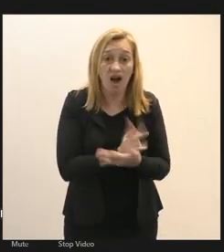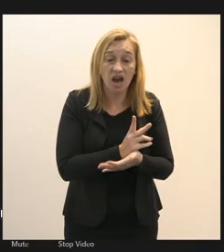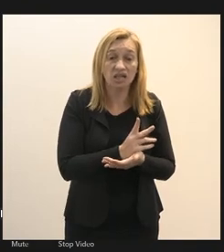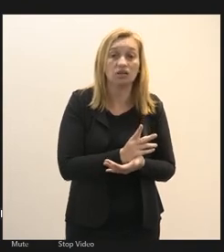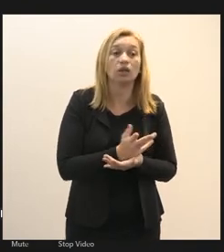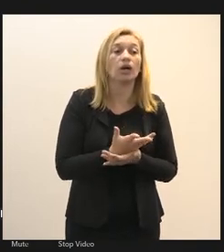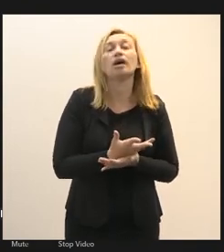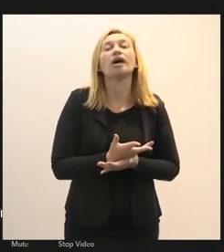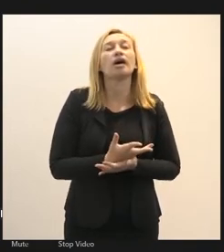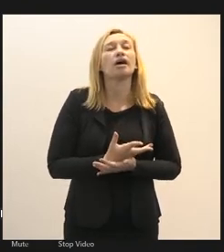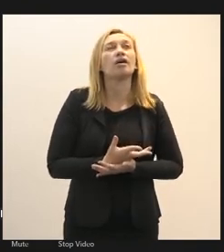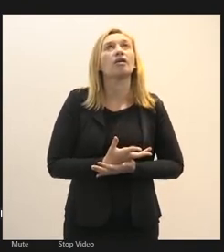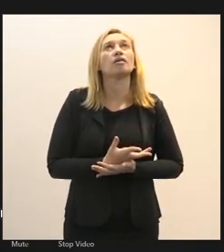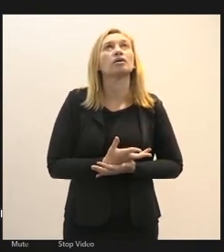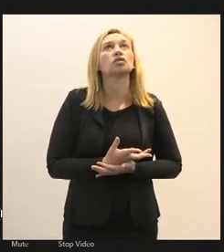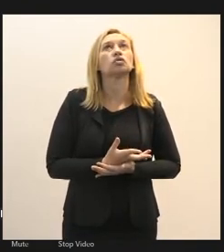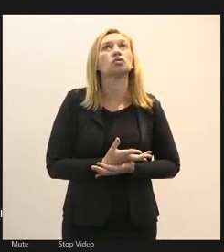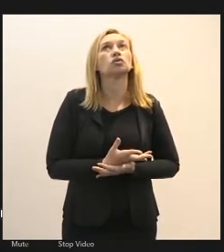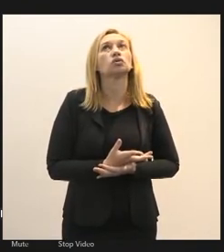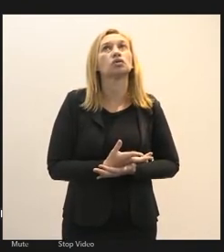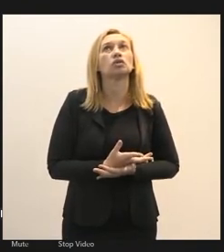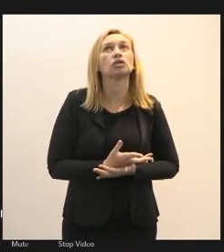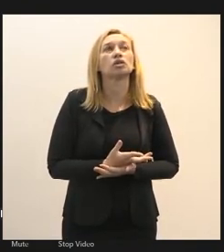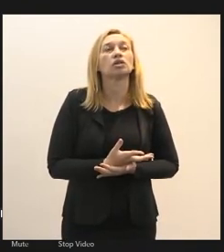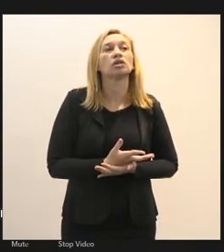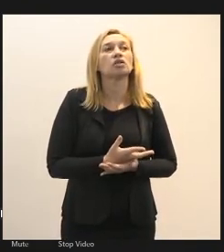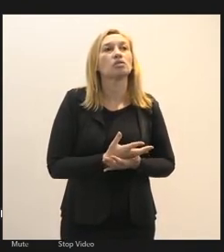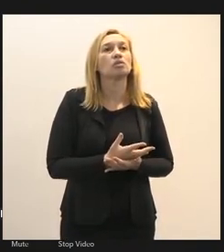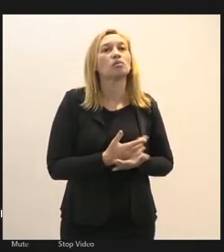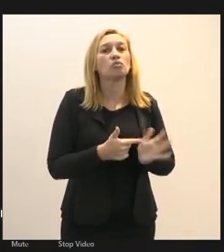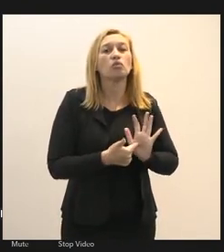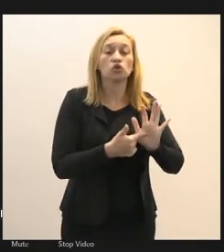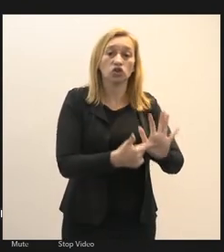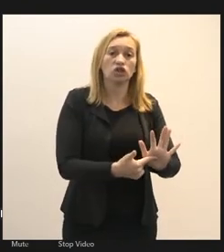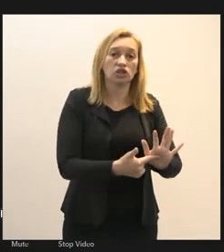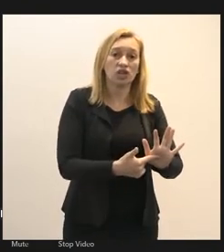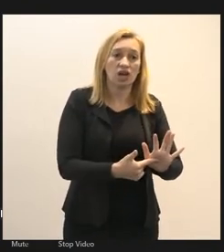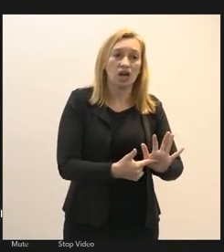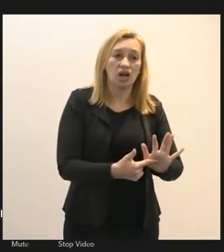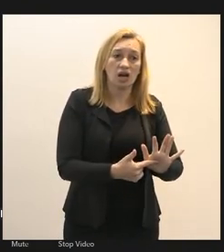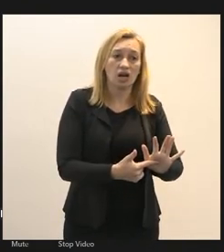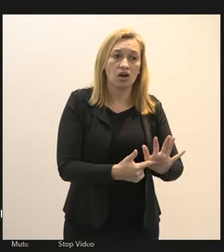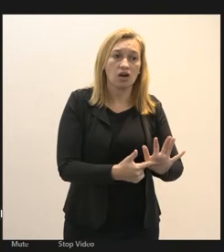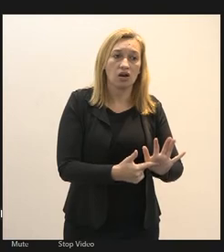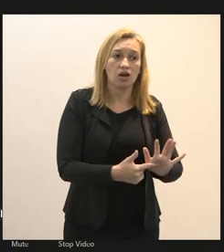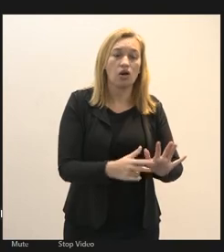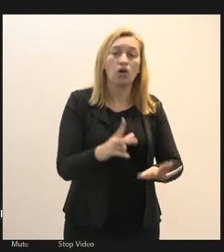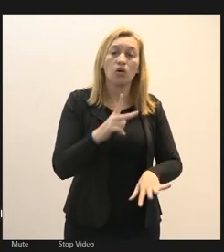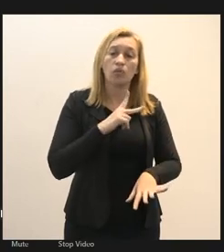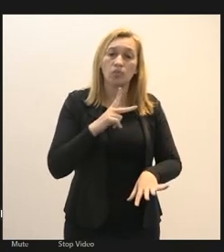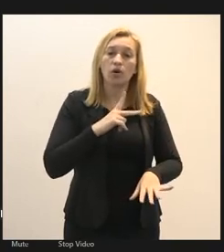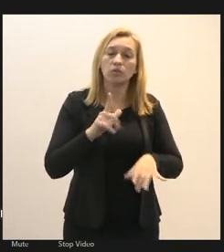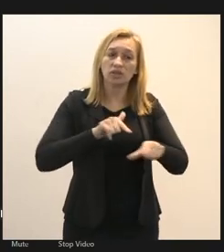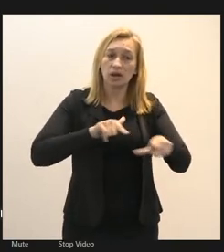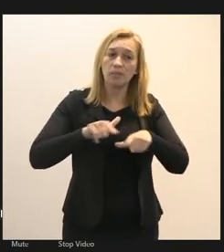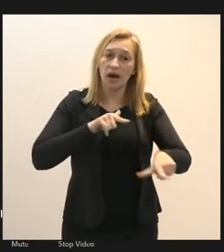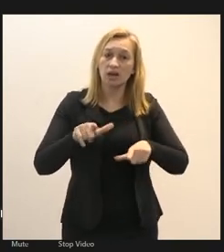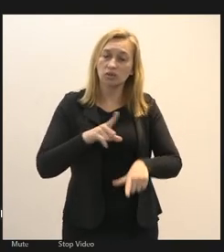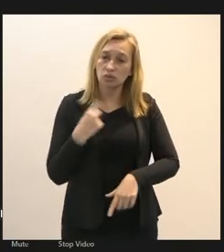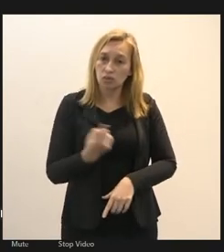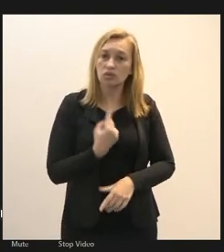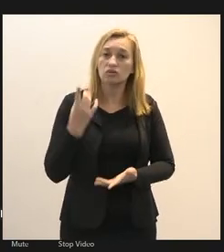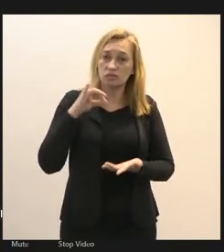por por inviabilizar a defesa da nossa própria existência do nosso próprio trabalho então